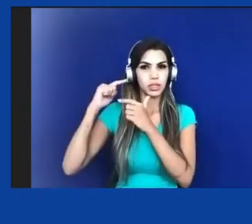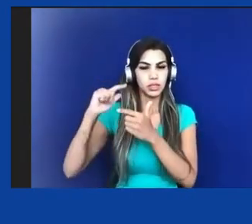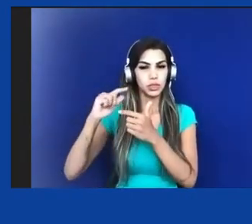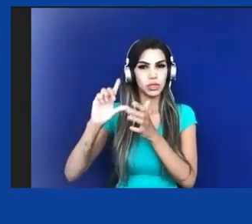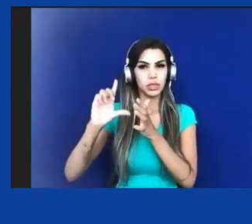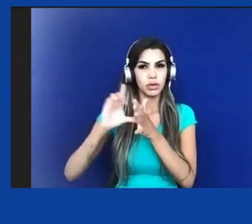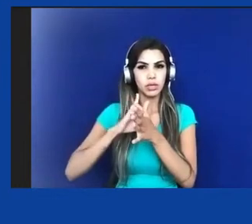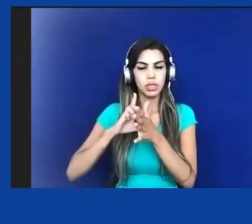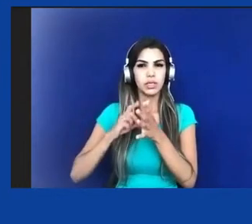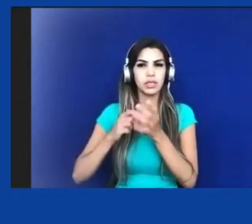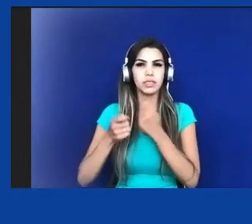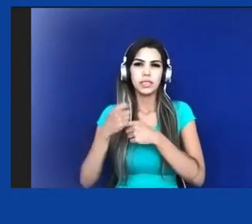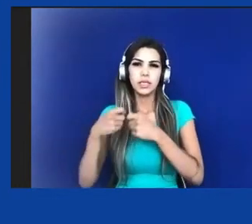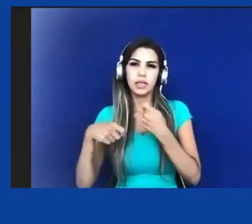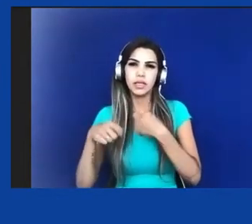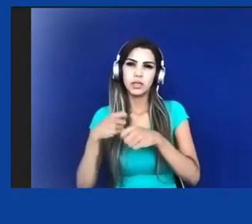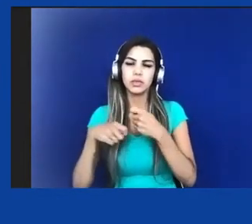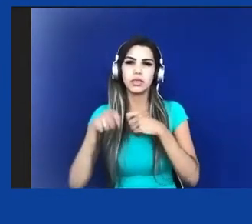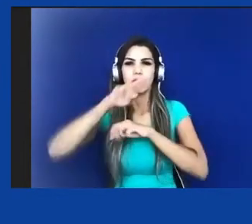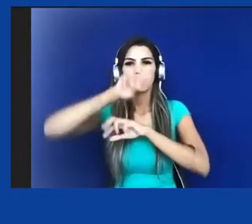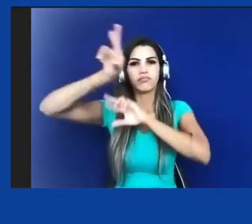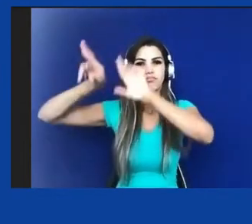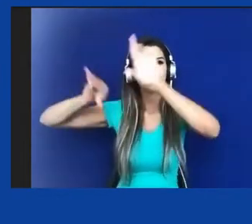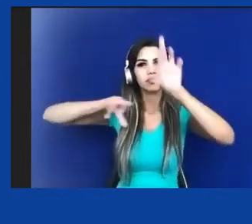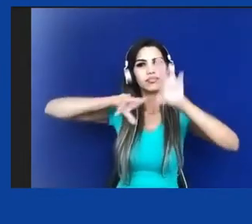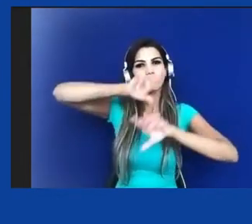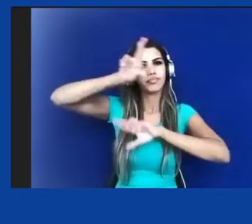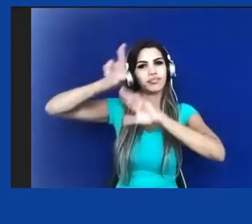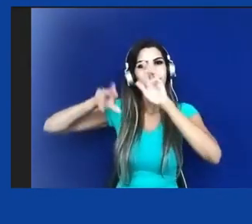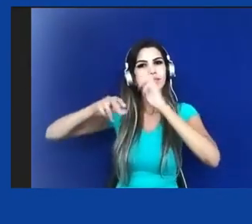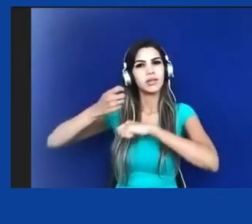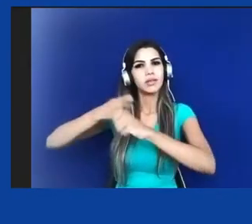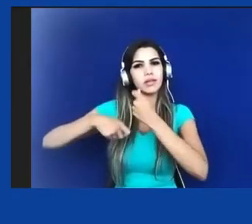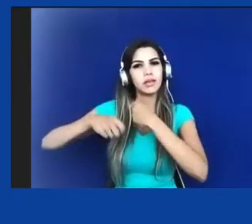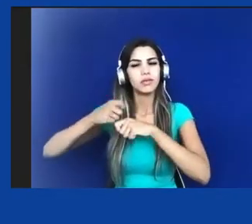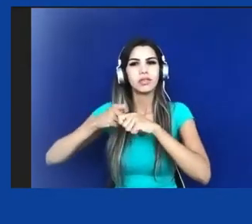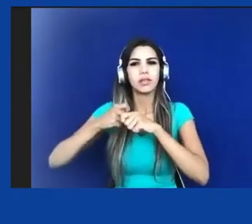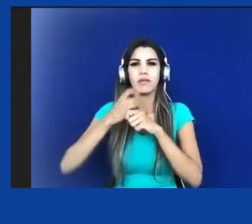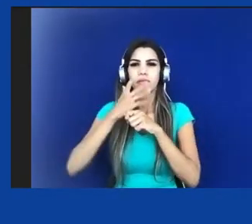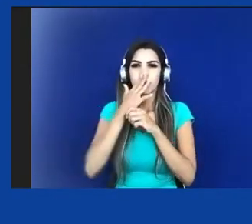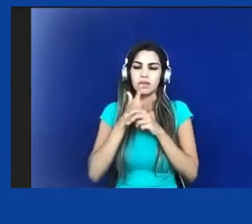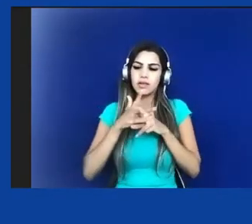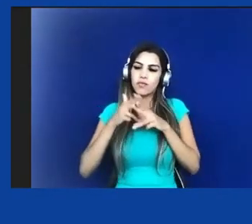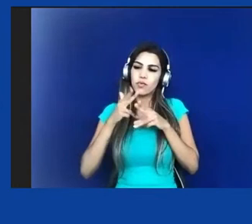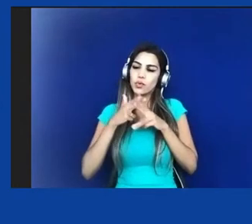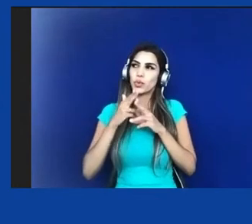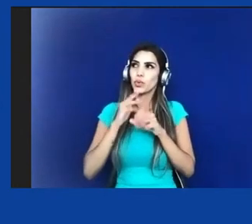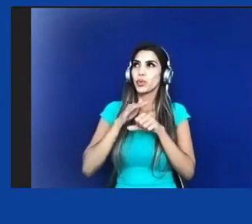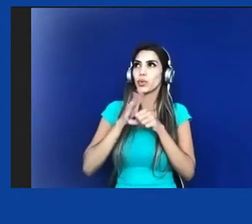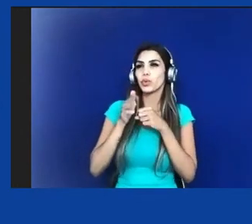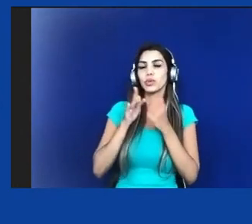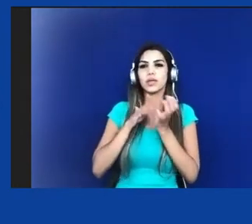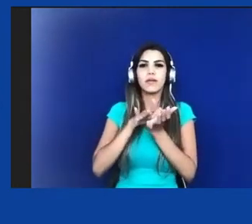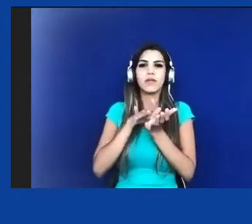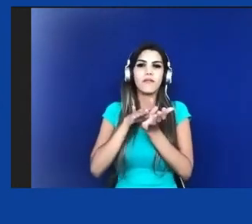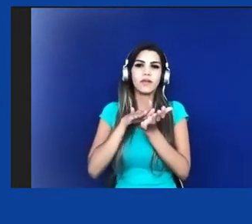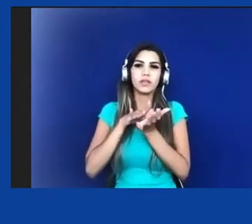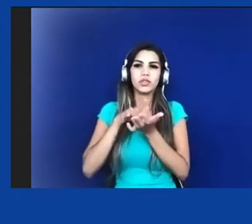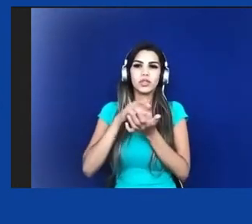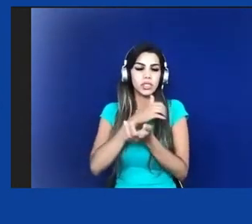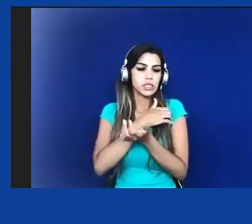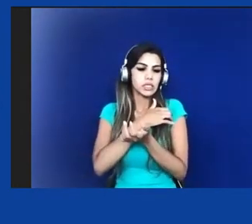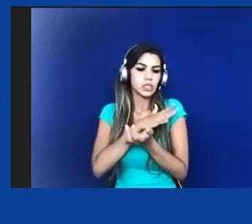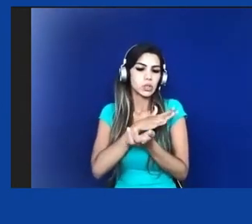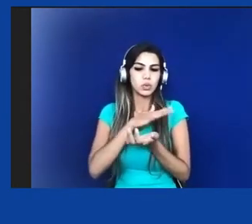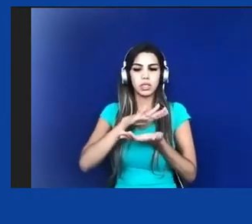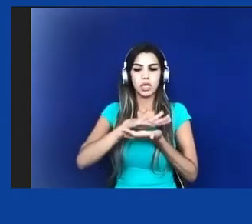mais complicados que eles fossem, por mais que eles escondessem desigualdades, escondessem preconceito, exclusão,